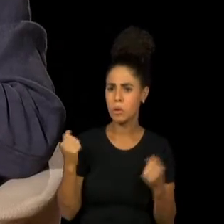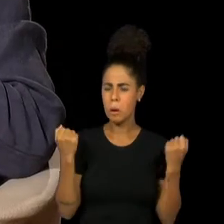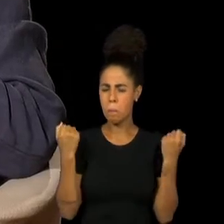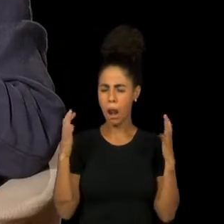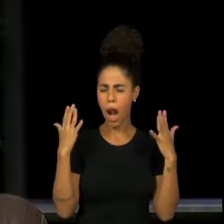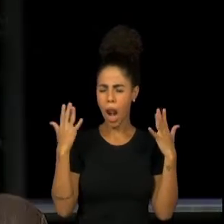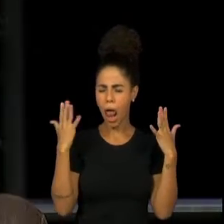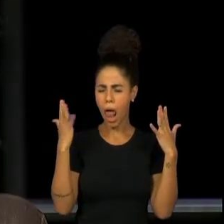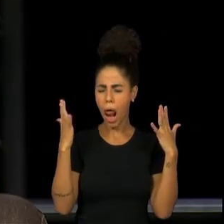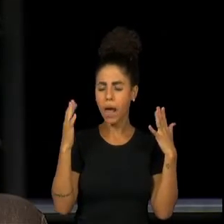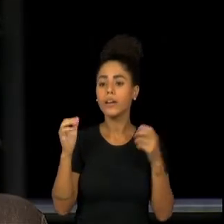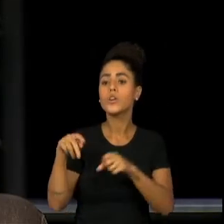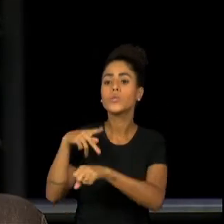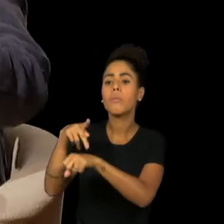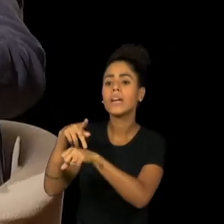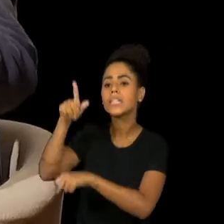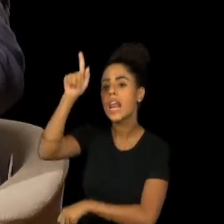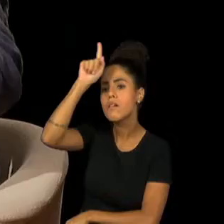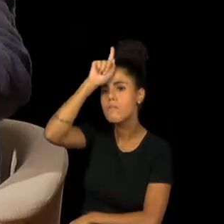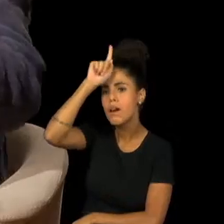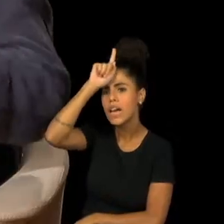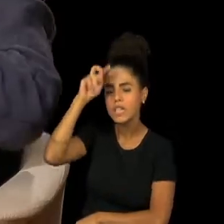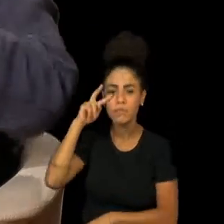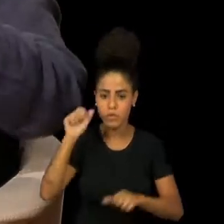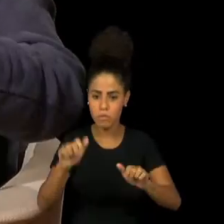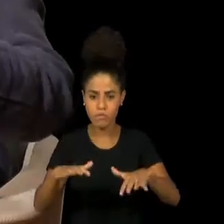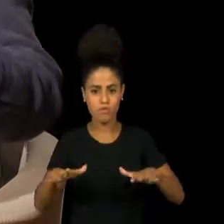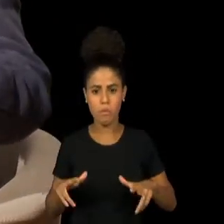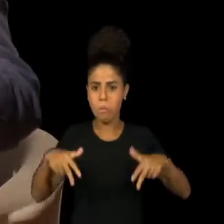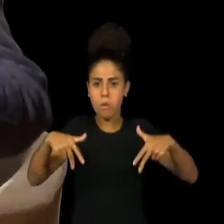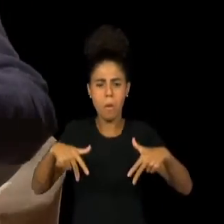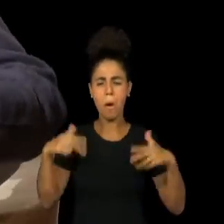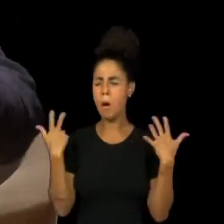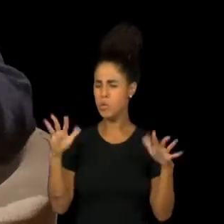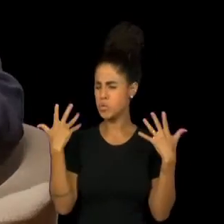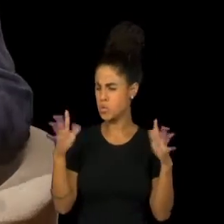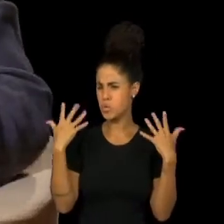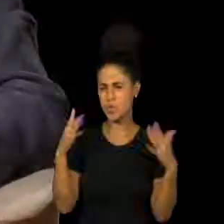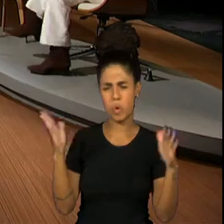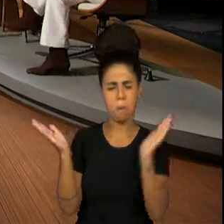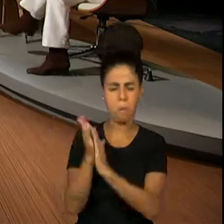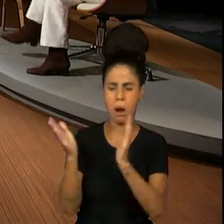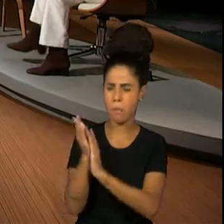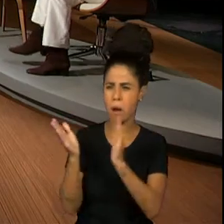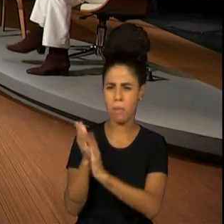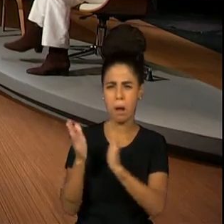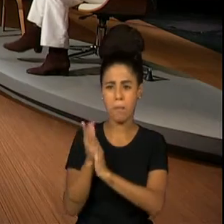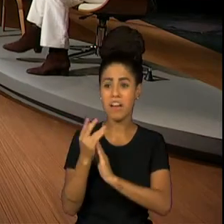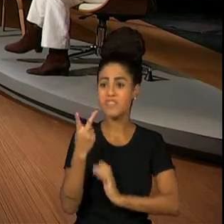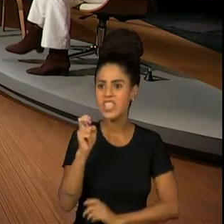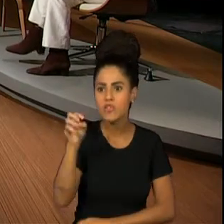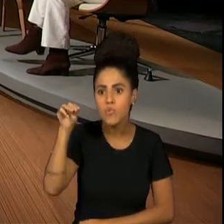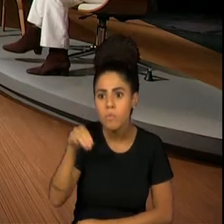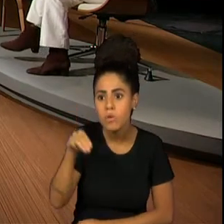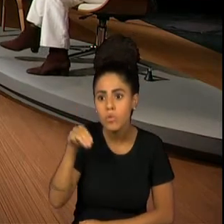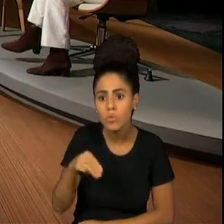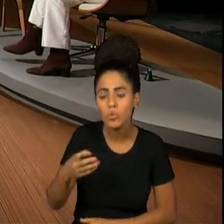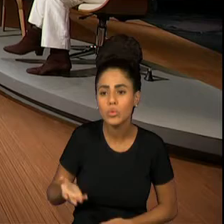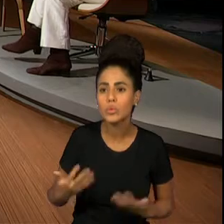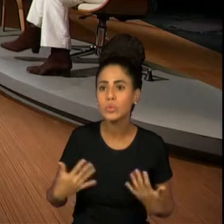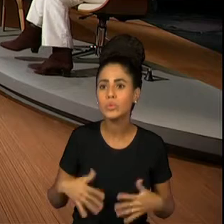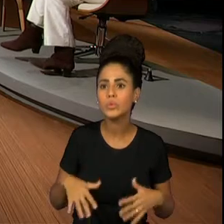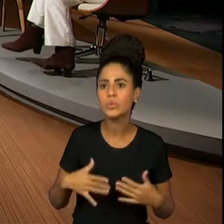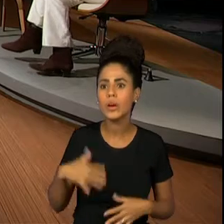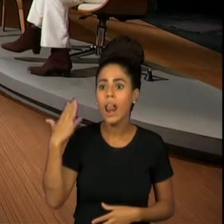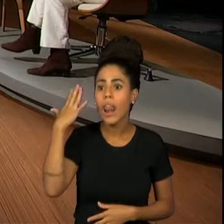Alemanha. Era uma coisa que você fala assim, gente, tudo bem, a gente já fica até sem entendemos. Sabe, vocês não queriam me incomodar. Mas era